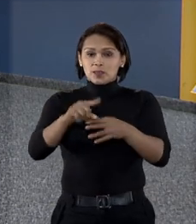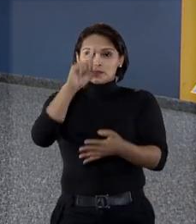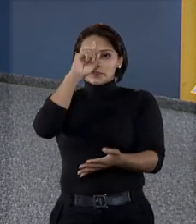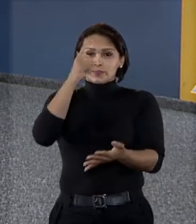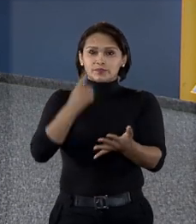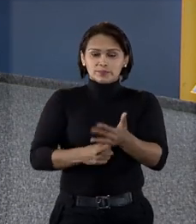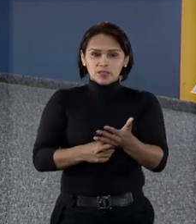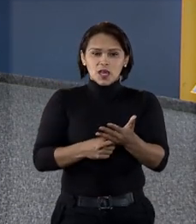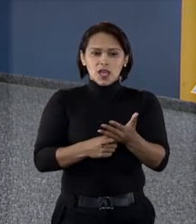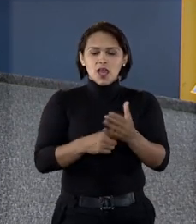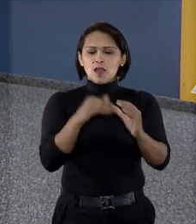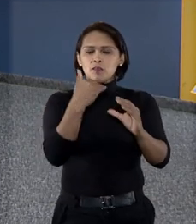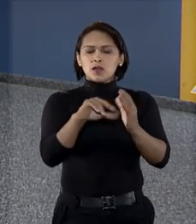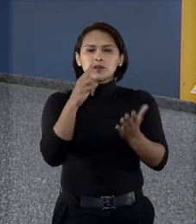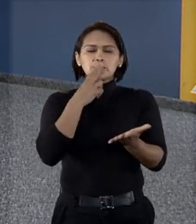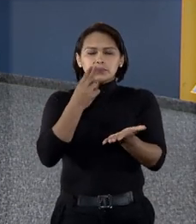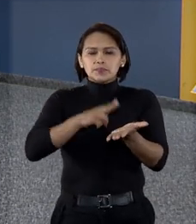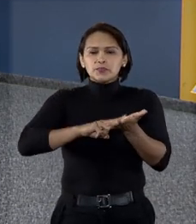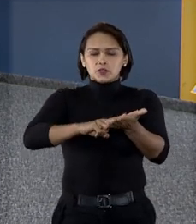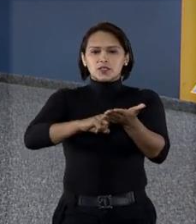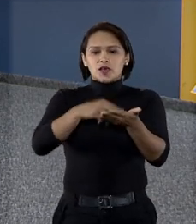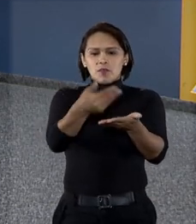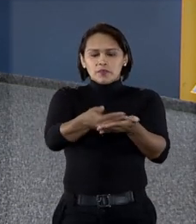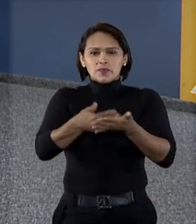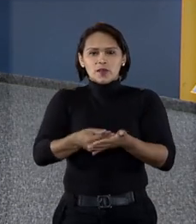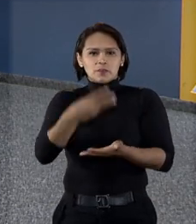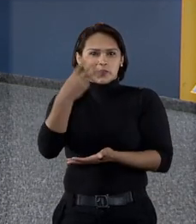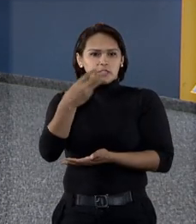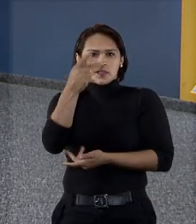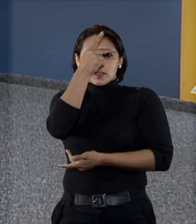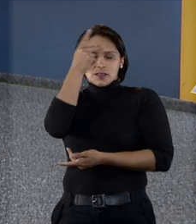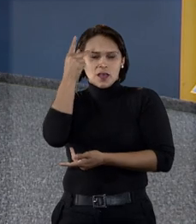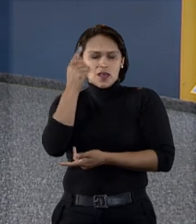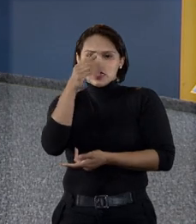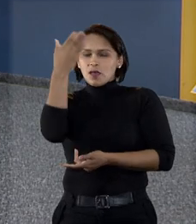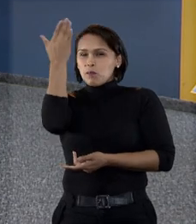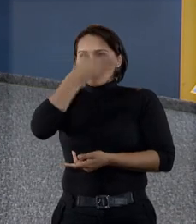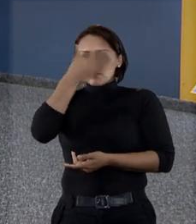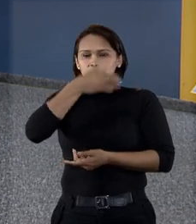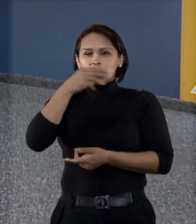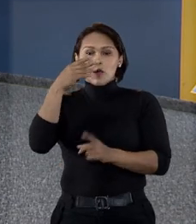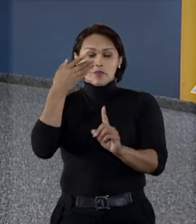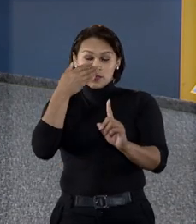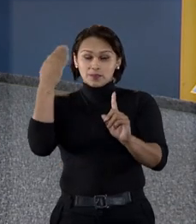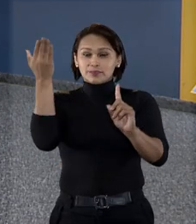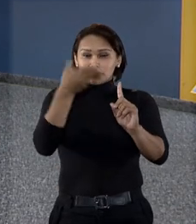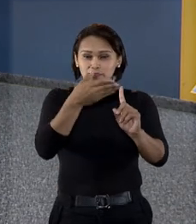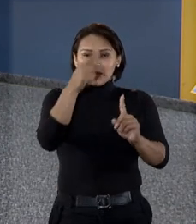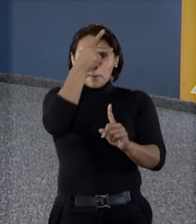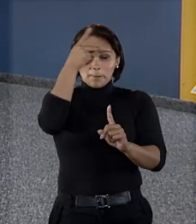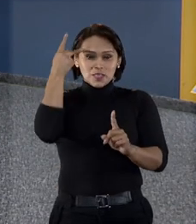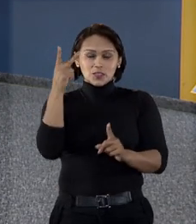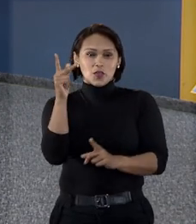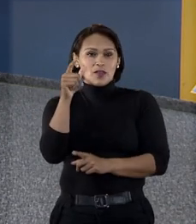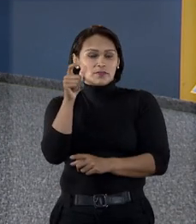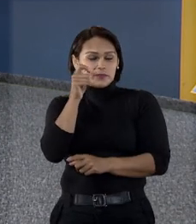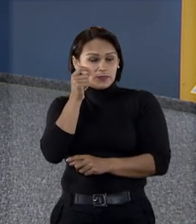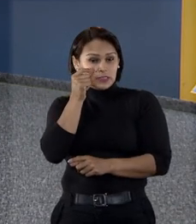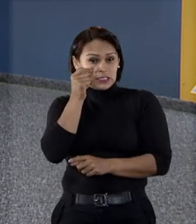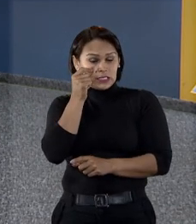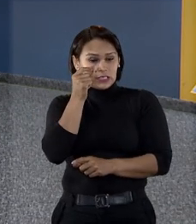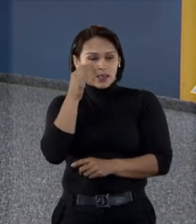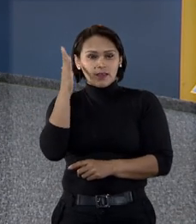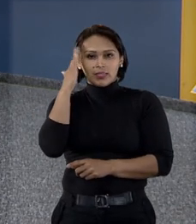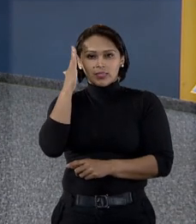decidiram que citação postal recebida por terceiro não comprova que o réu, pessoa física, teve